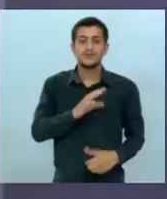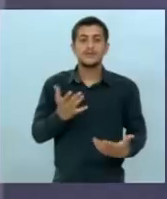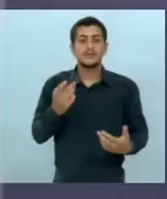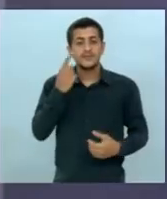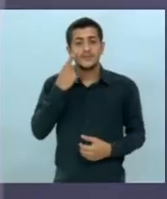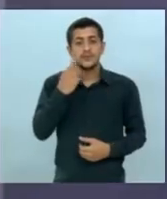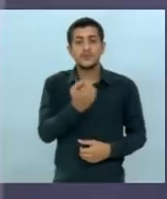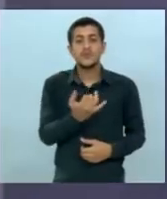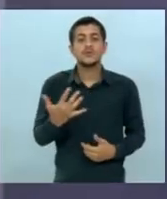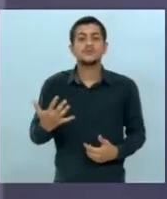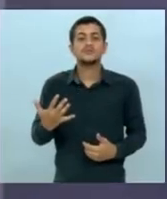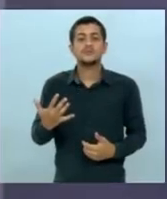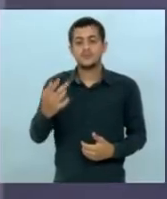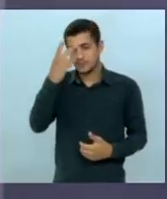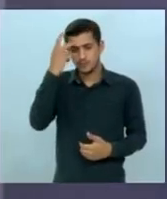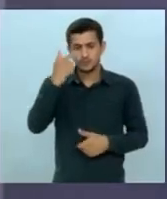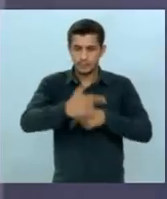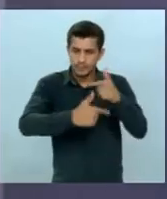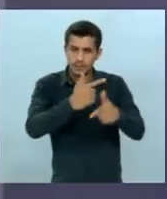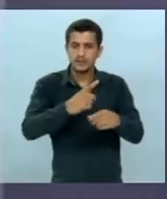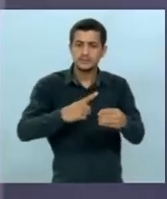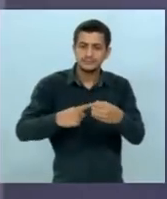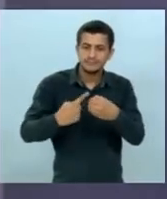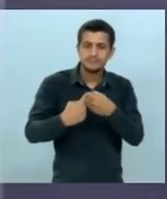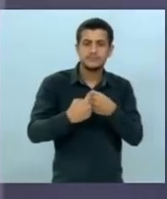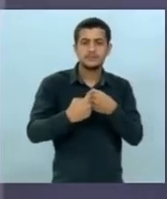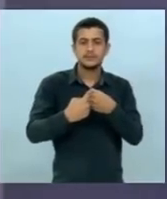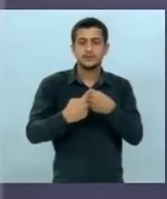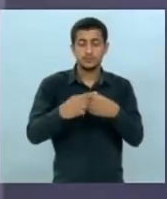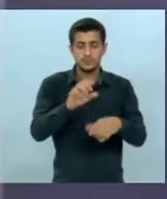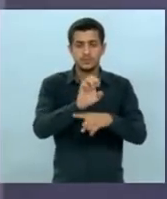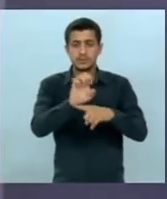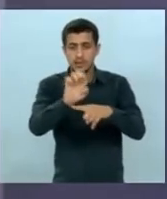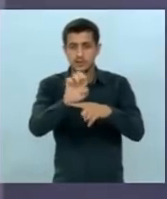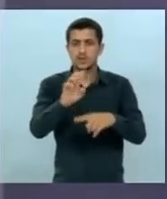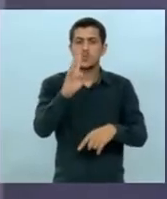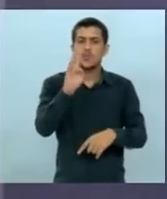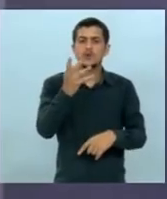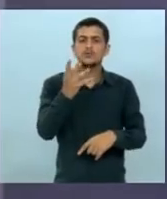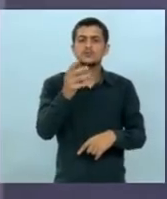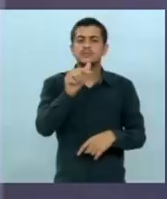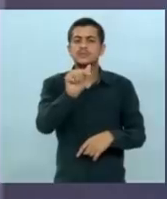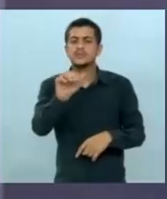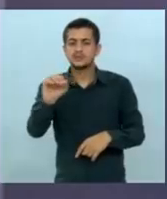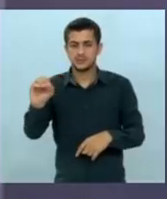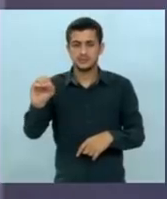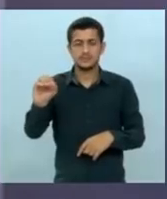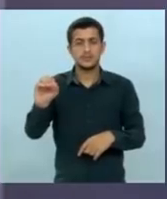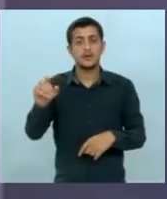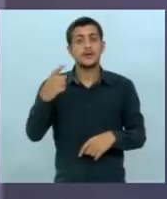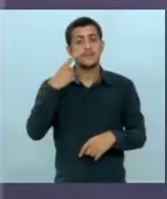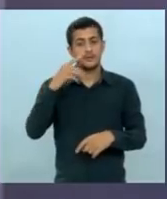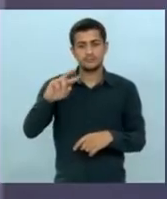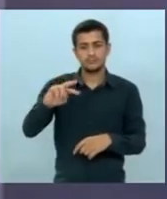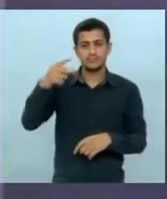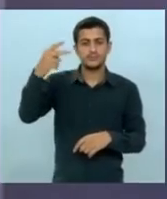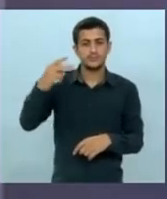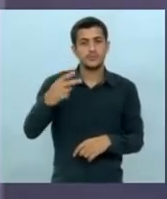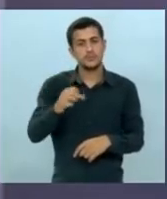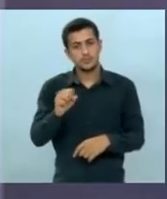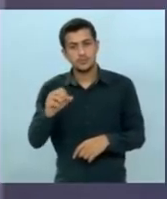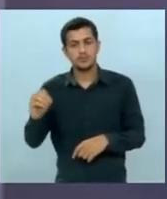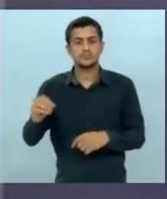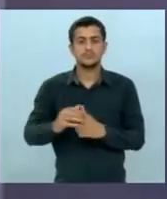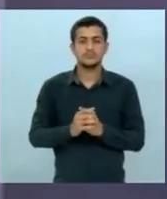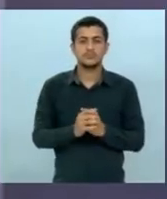prestando serviço na cidade, no Estado, em torno de 4.700? O ideal seria o dobro, segundo o próprio Estado.